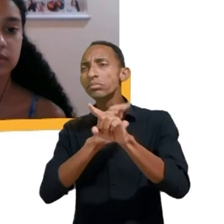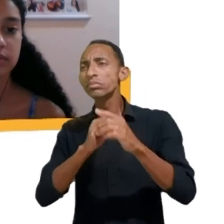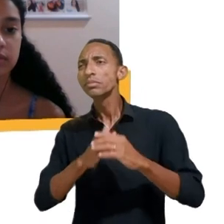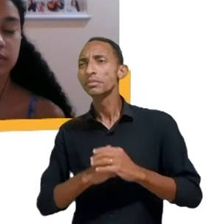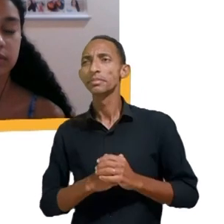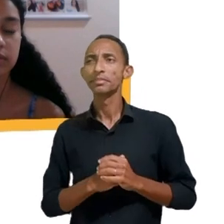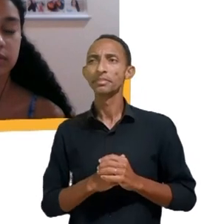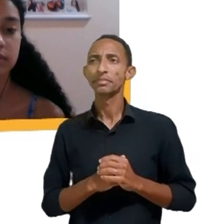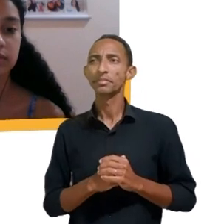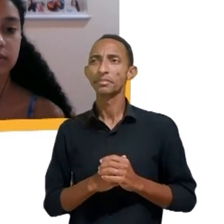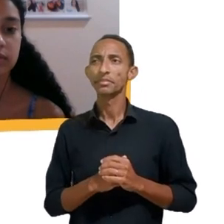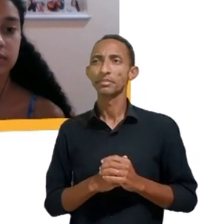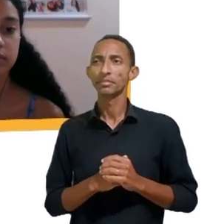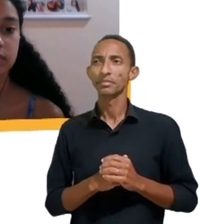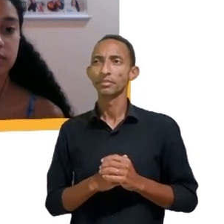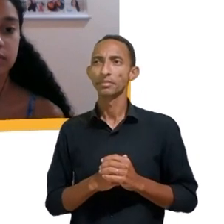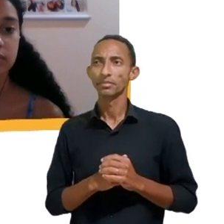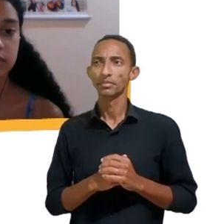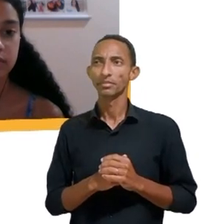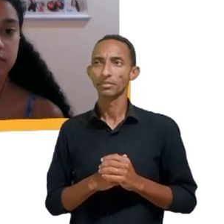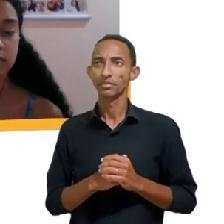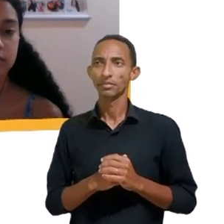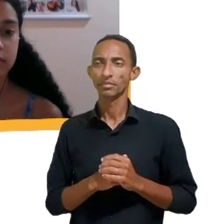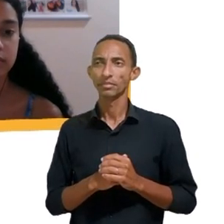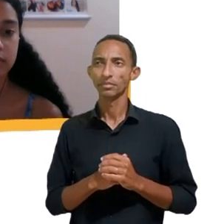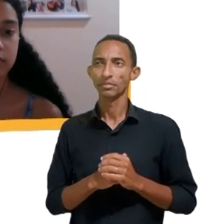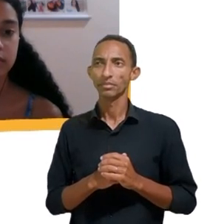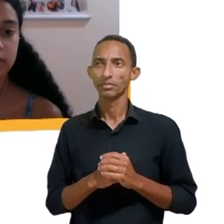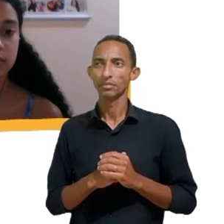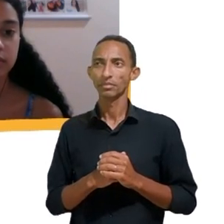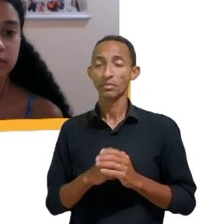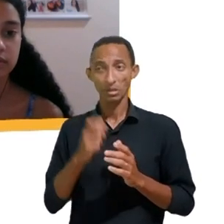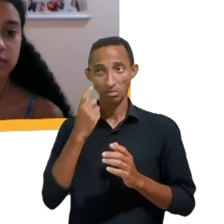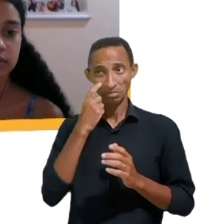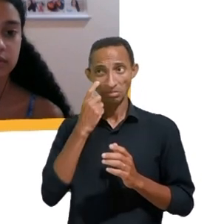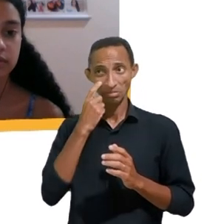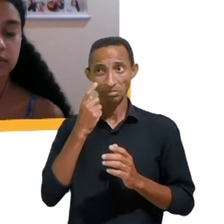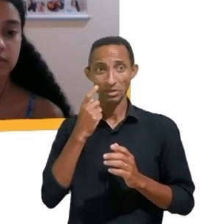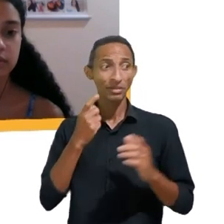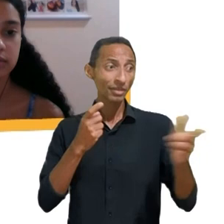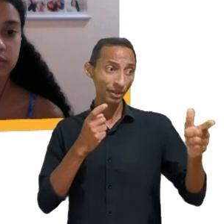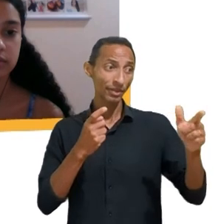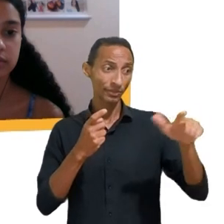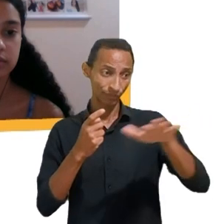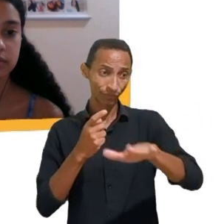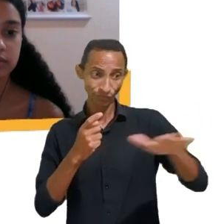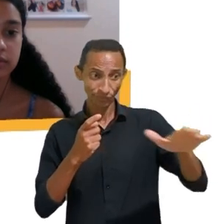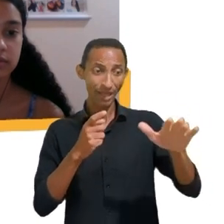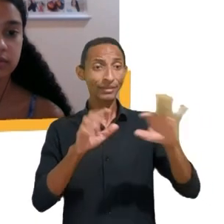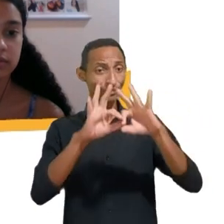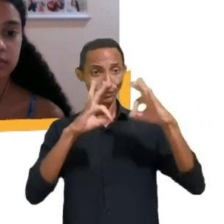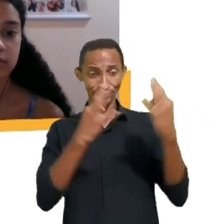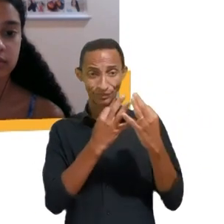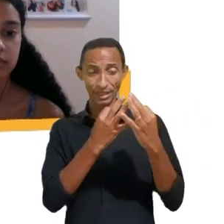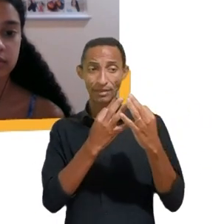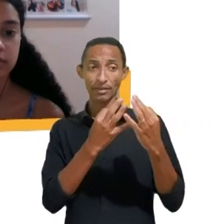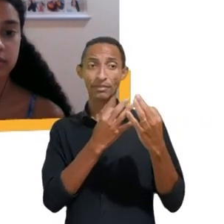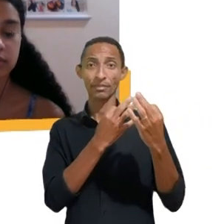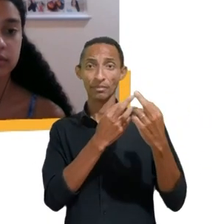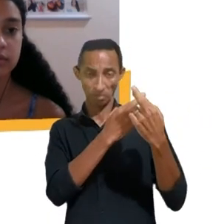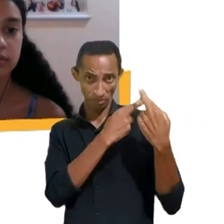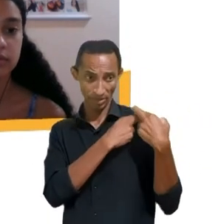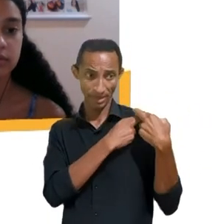de mecanismos de consentimento parental como um caminho único para a superação dessa exploração comercial e infantil na internet?